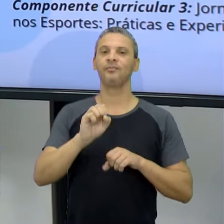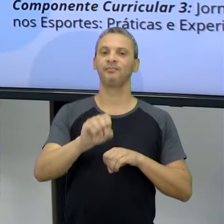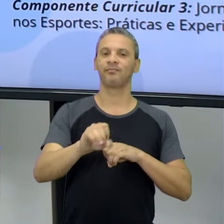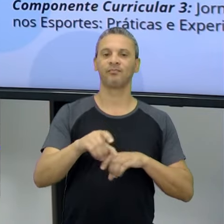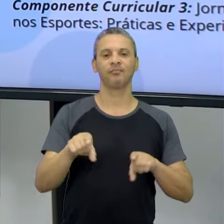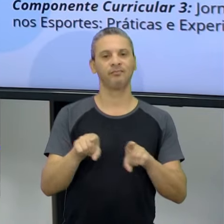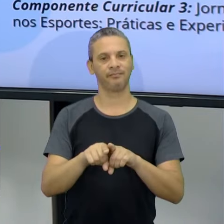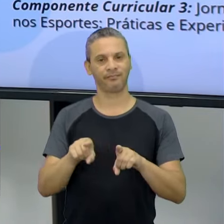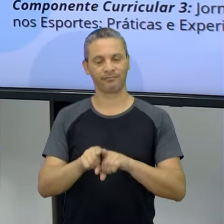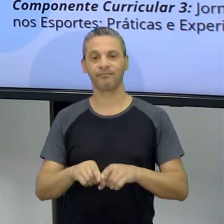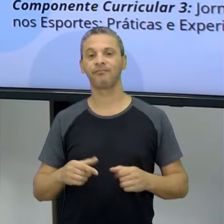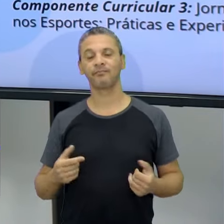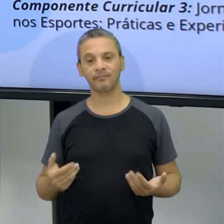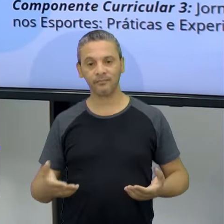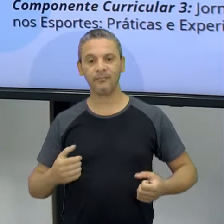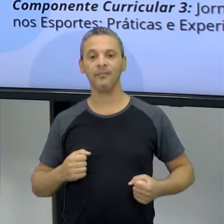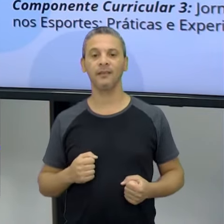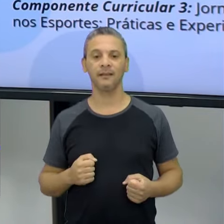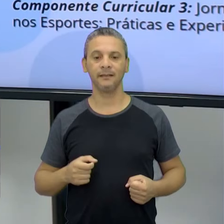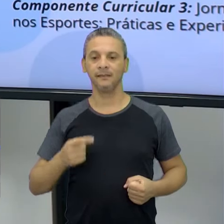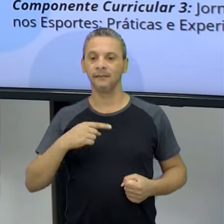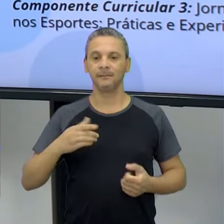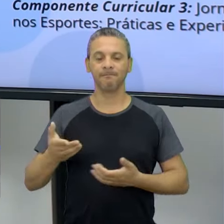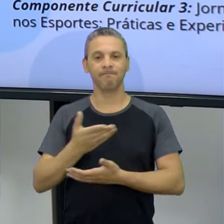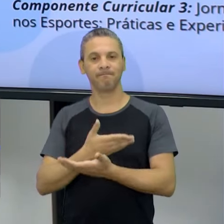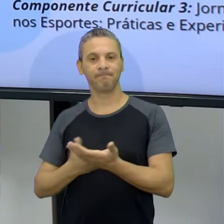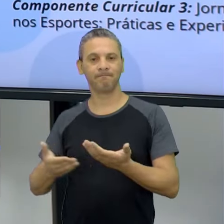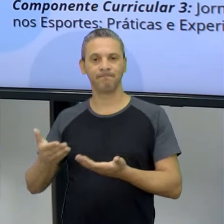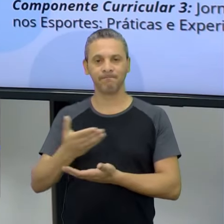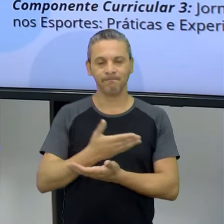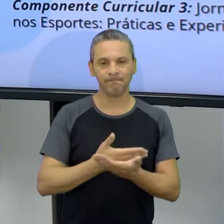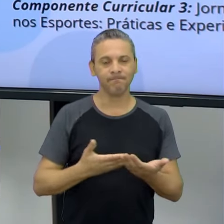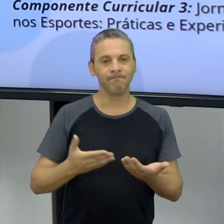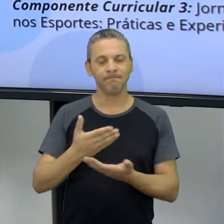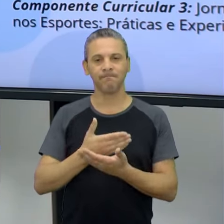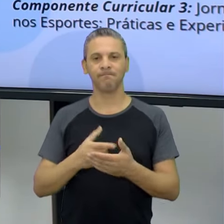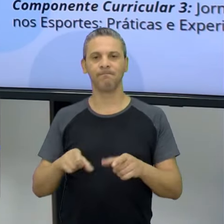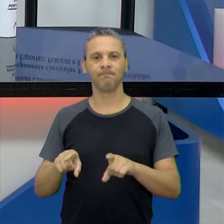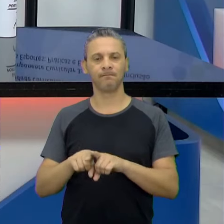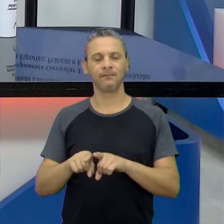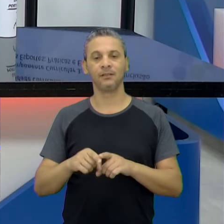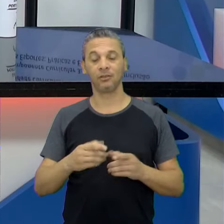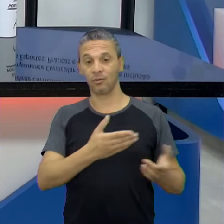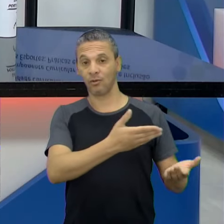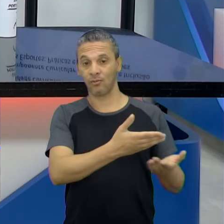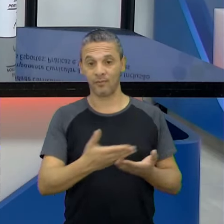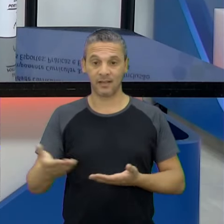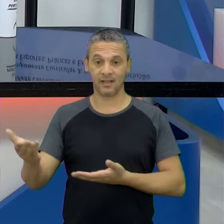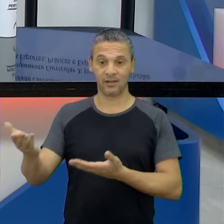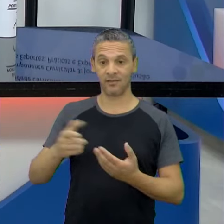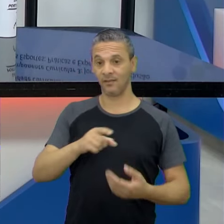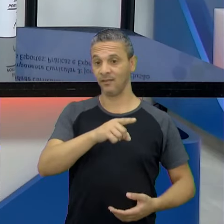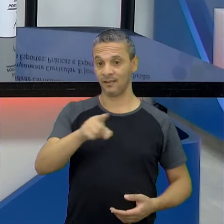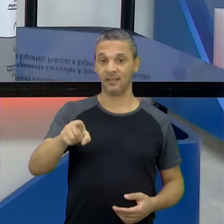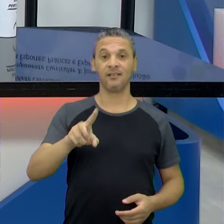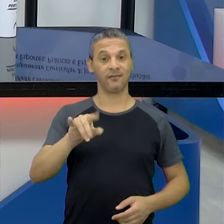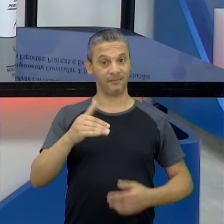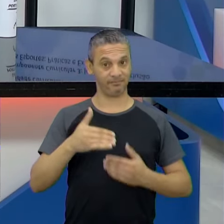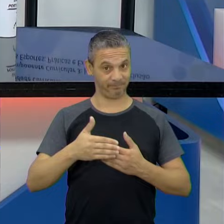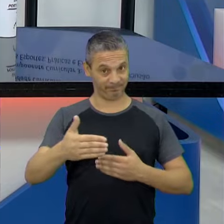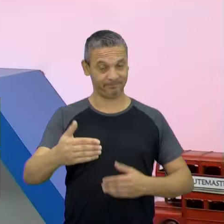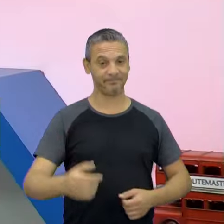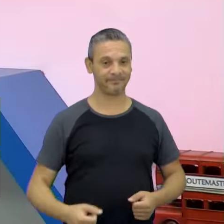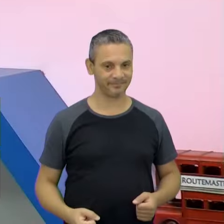Como é o conservatório internacional, a gente está primeiro compondo alguma coisa, organizando, mas está convidado, está feito o convite e em breve vocês verão.